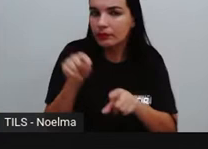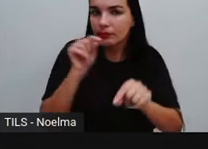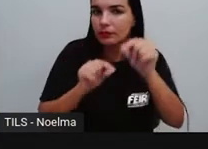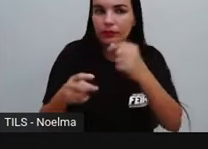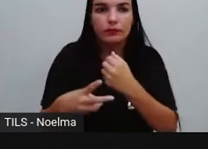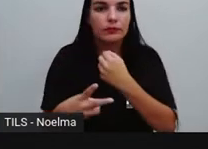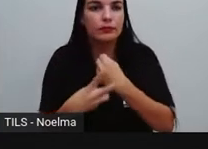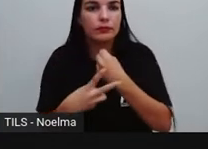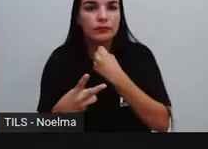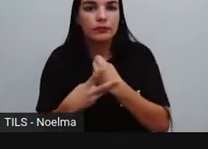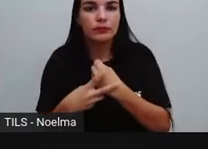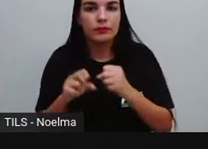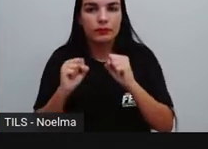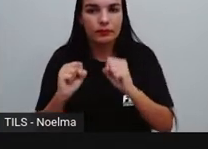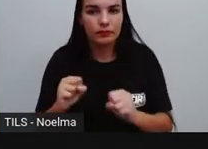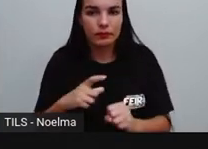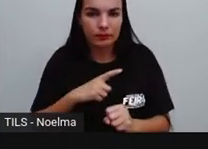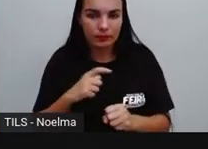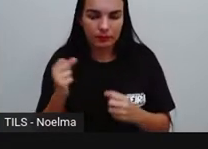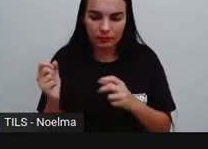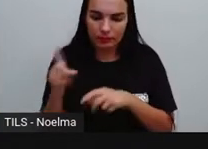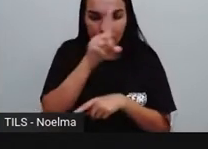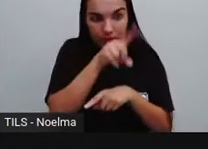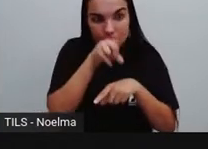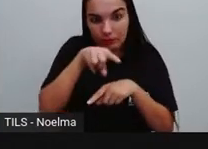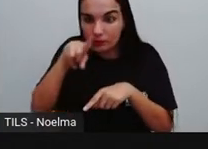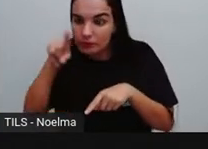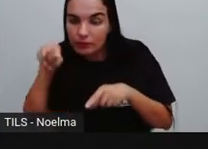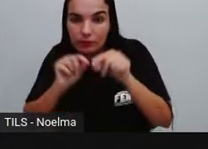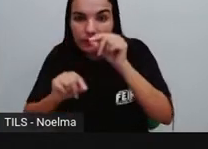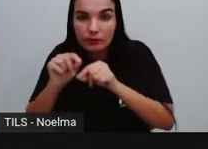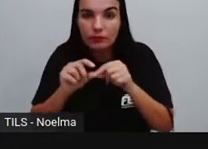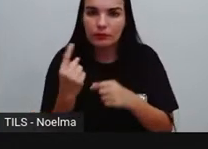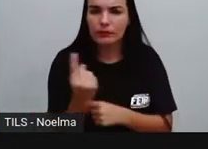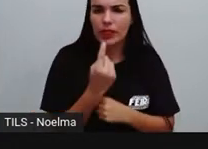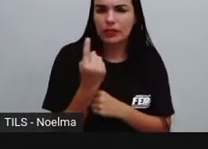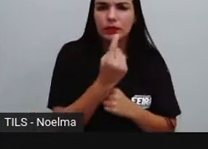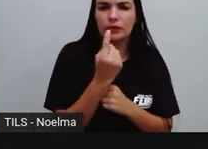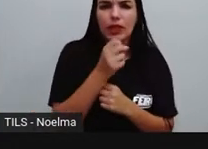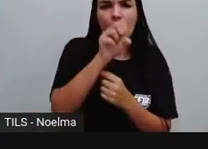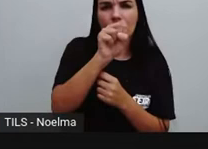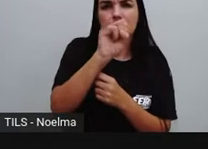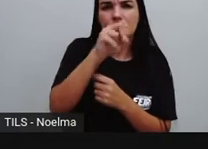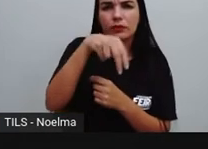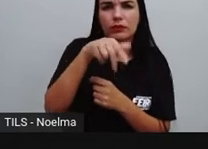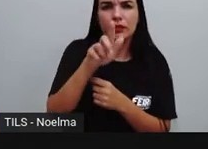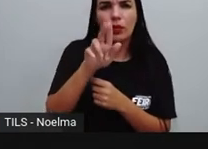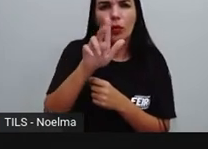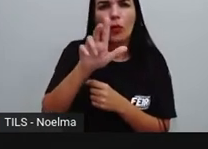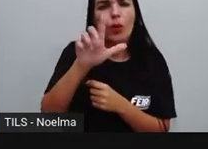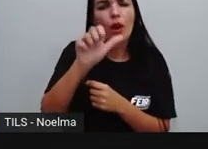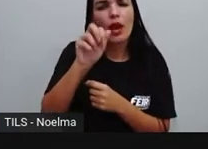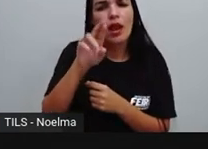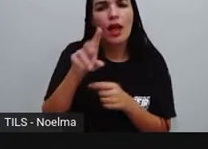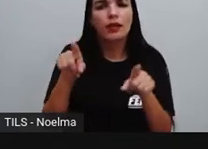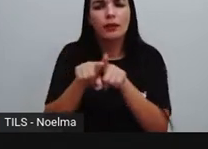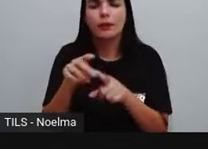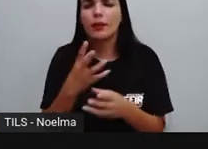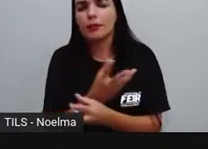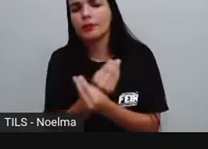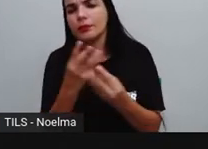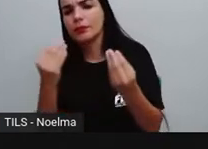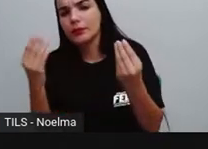varia de acordo com o número, podendo ele estar no singular ou no plural. E a gente já falou também muito sobre isso.